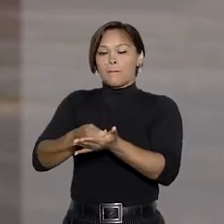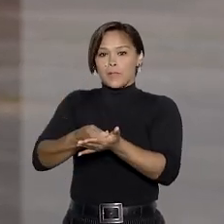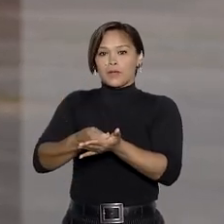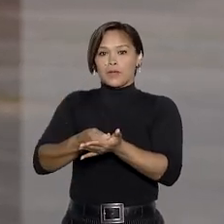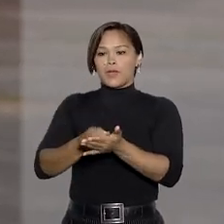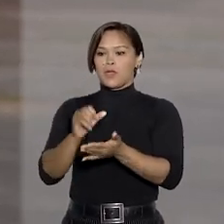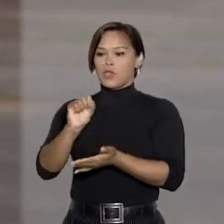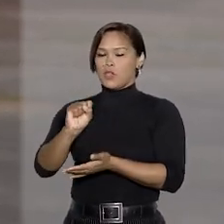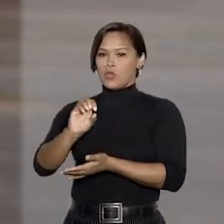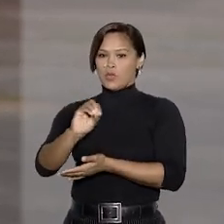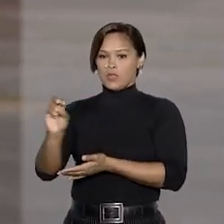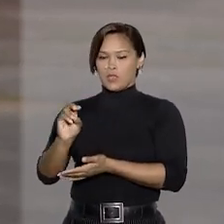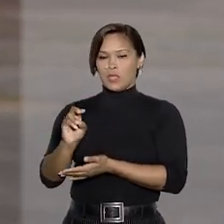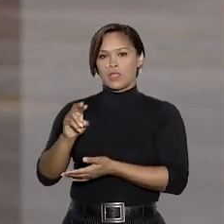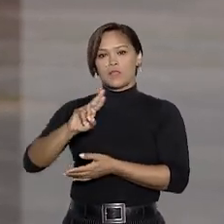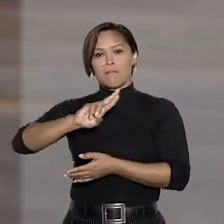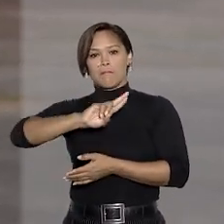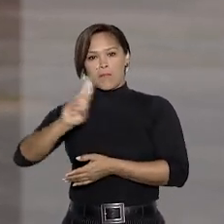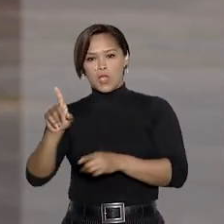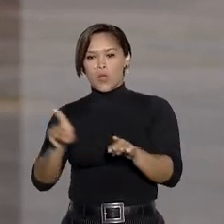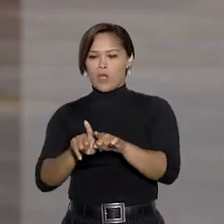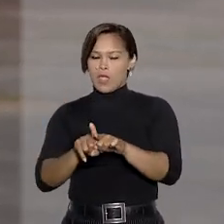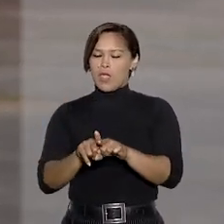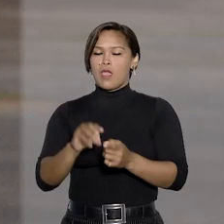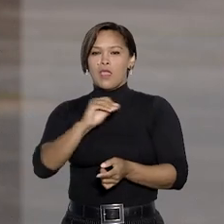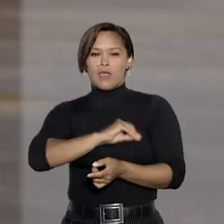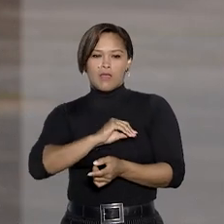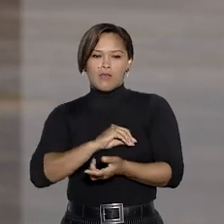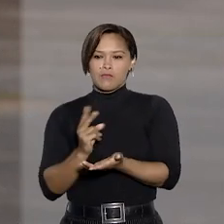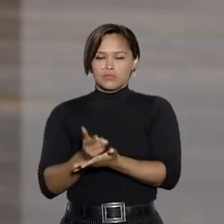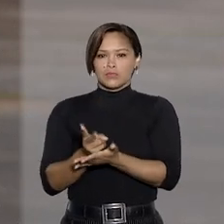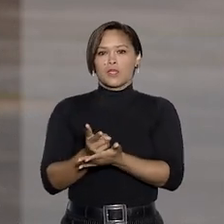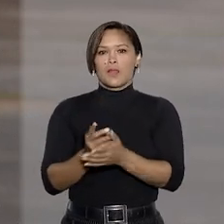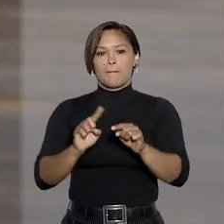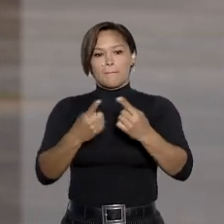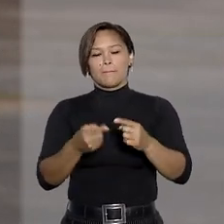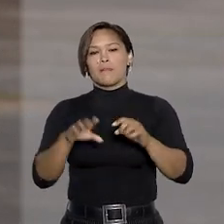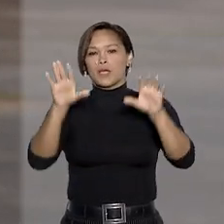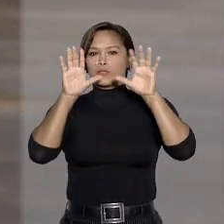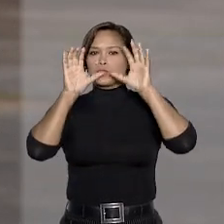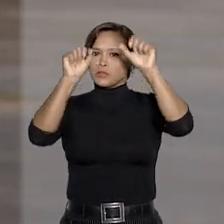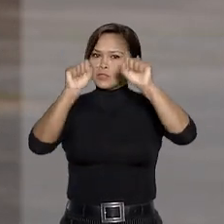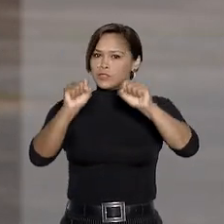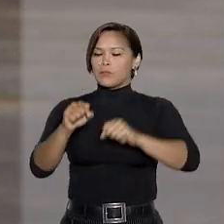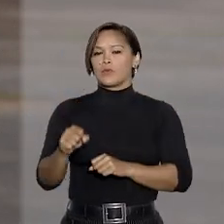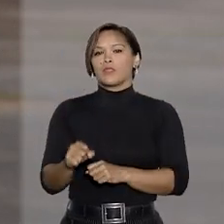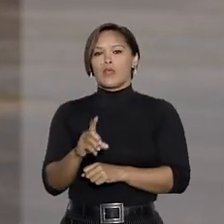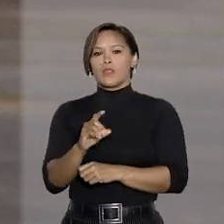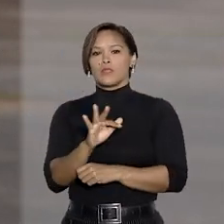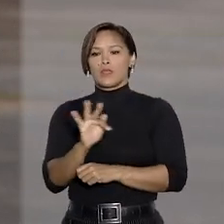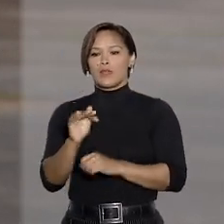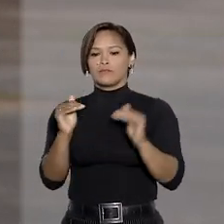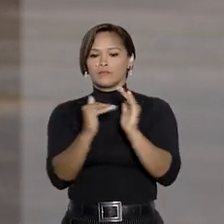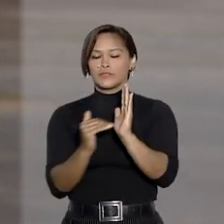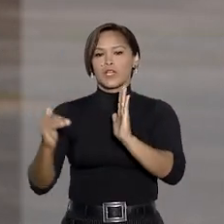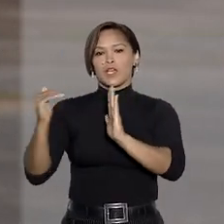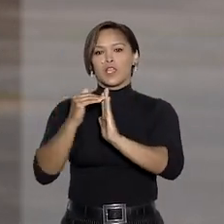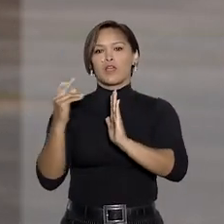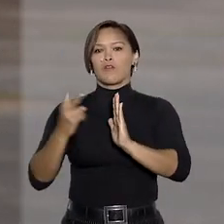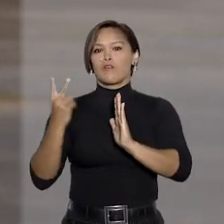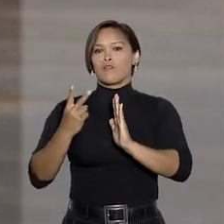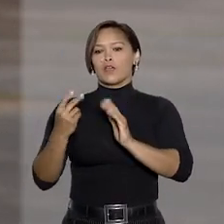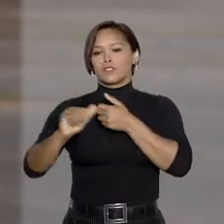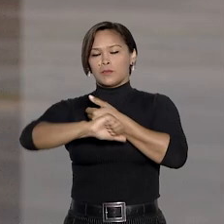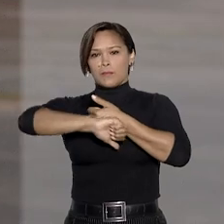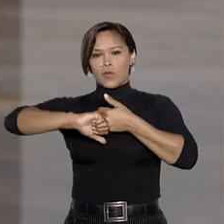80 mil por danos estéticos e pensão vitalícia de um salário mínimo. Mas o Tribunal de Justiça do DF elevou os valores